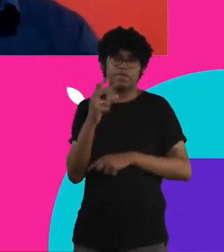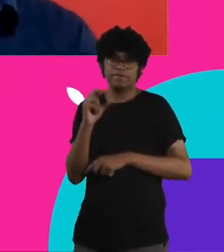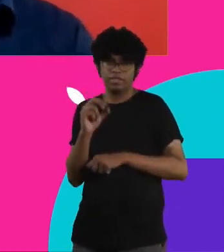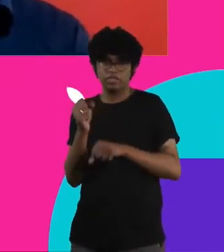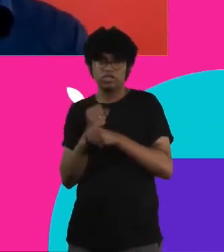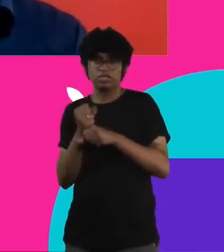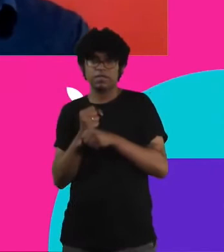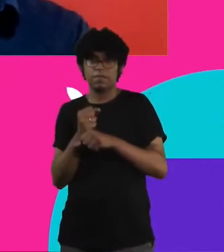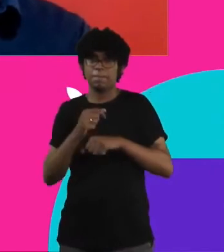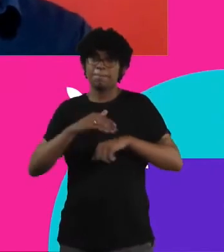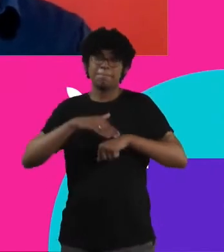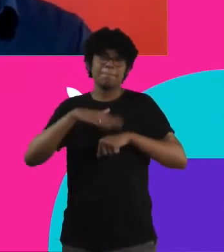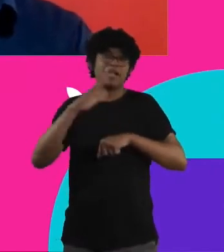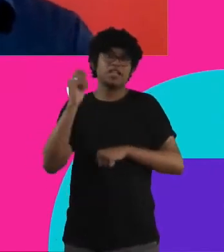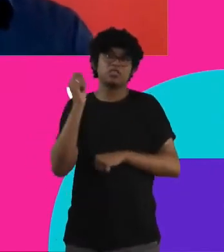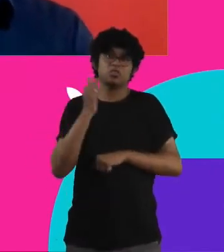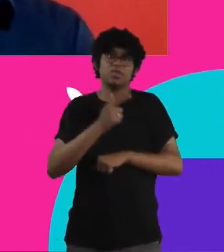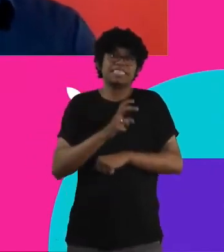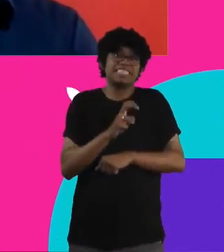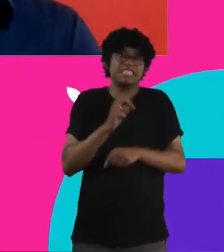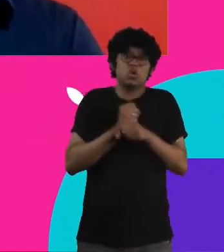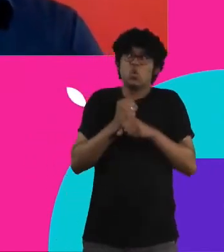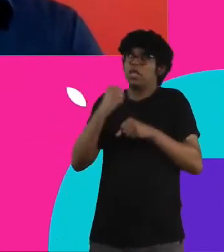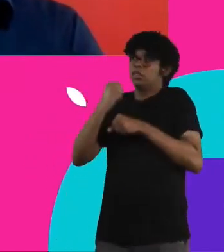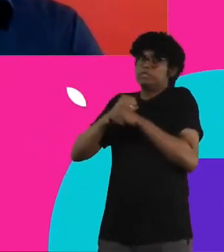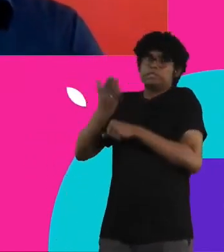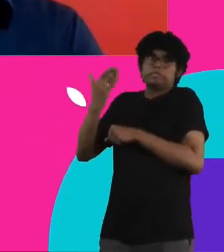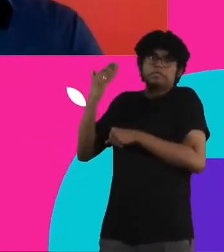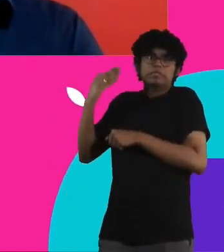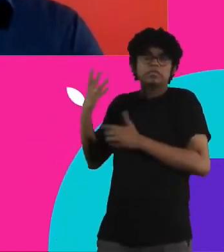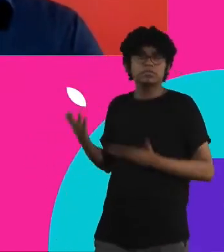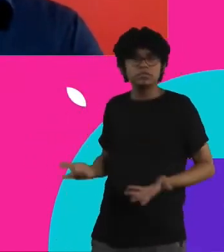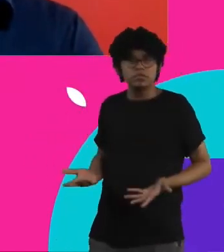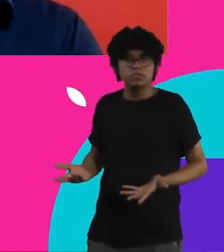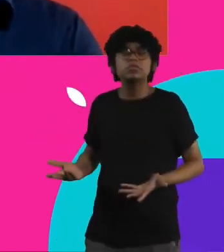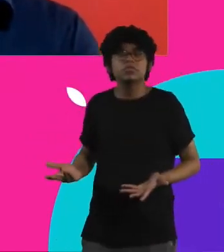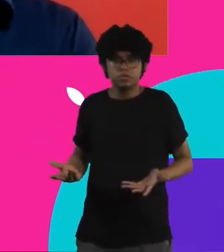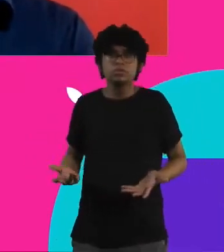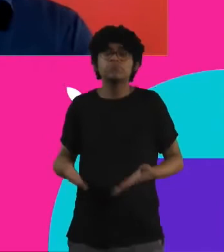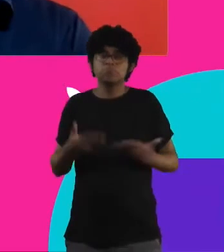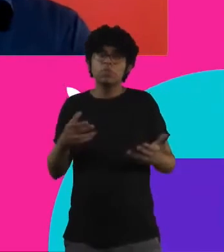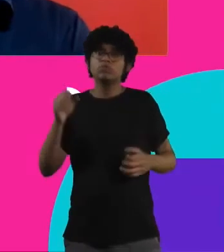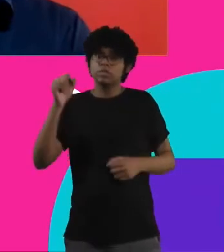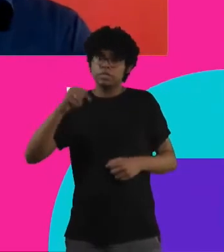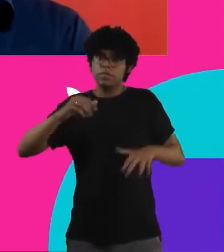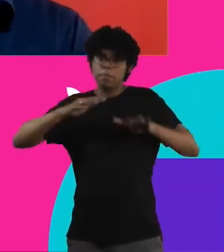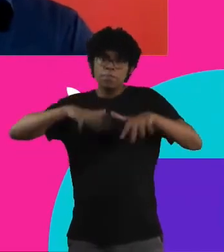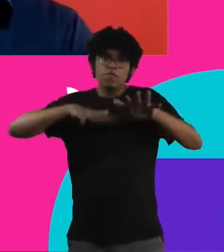foram maiores do que nos últimos cinco anos anteriores à pandemia. Então, teve aí uma grande mobilização